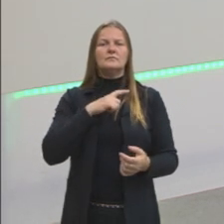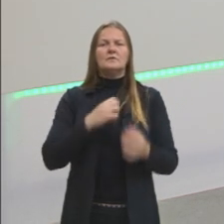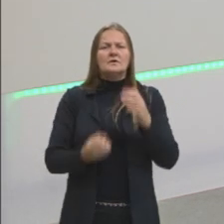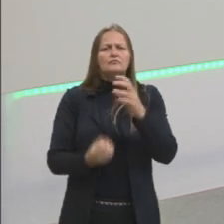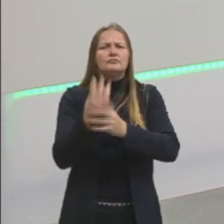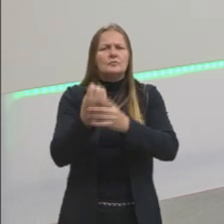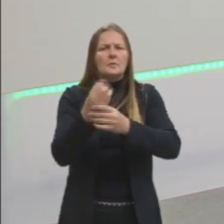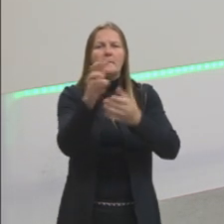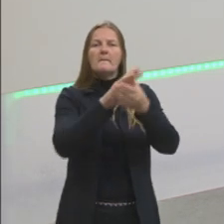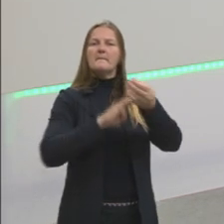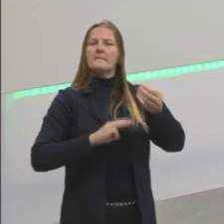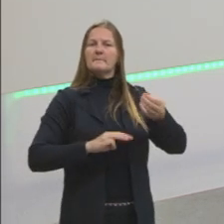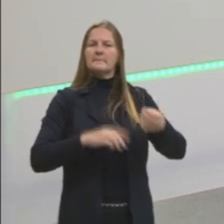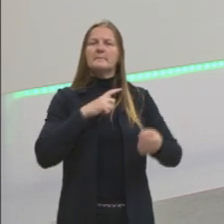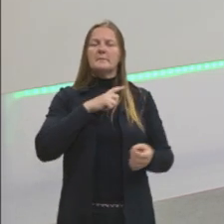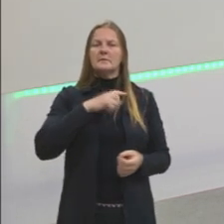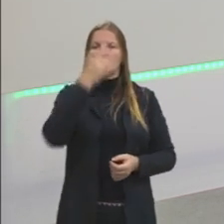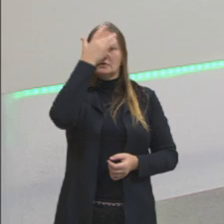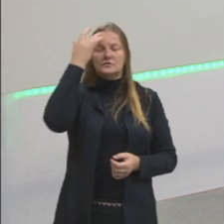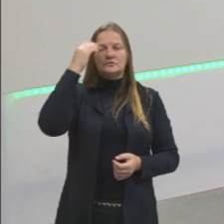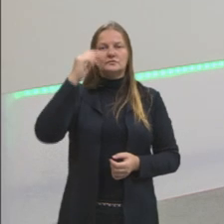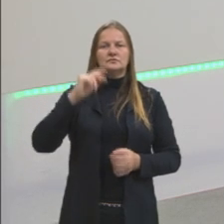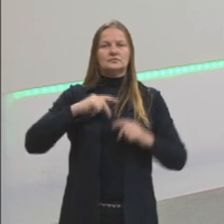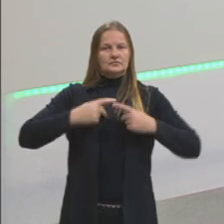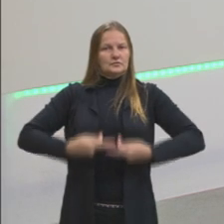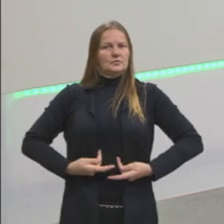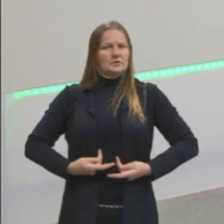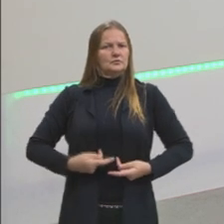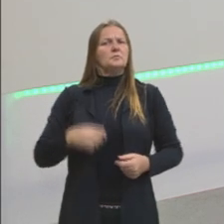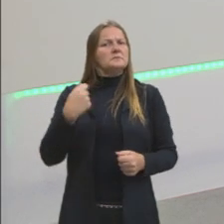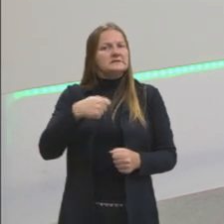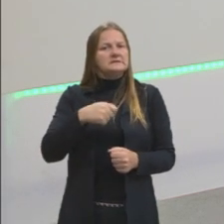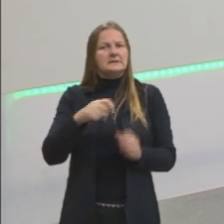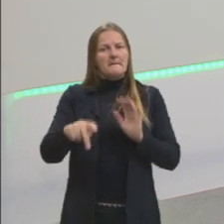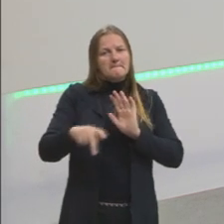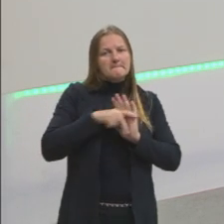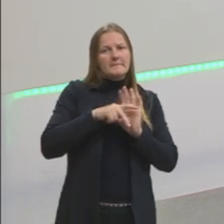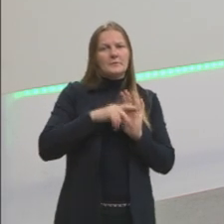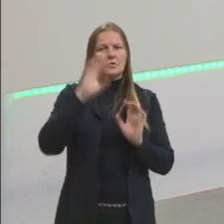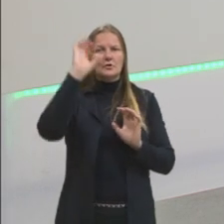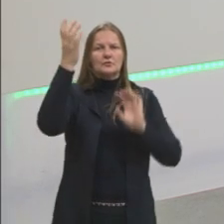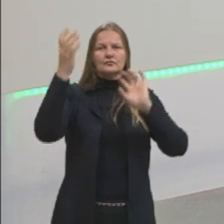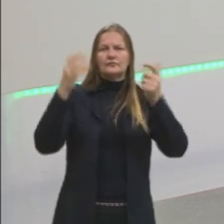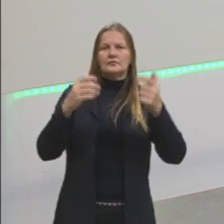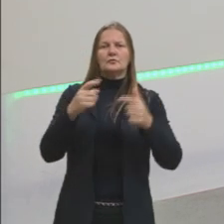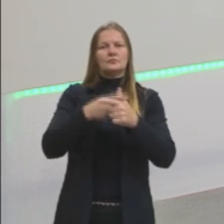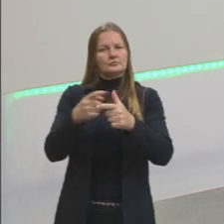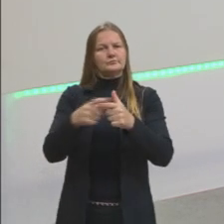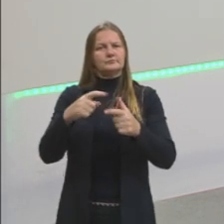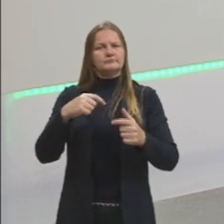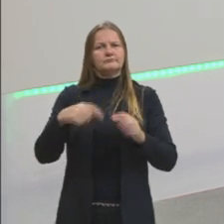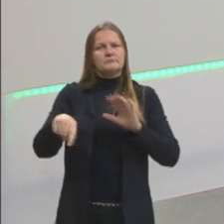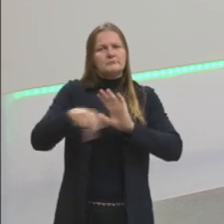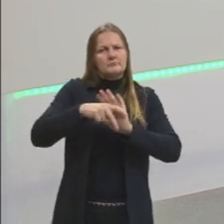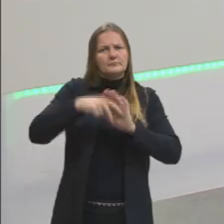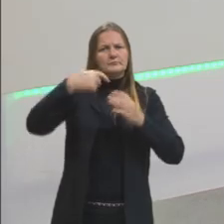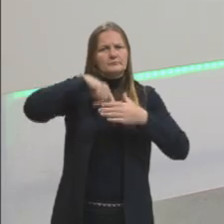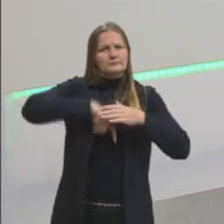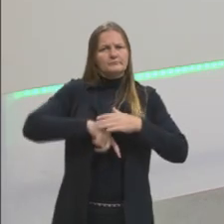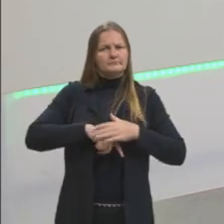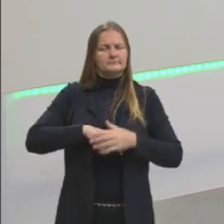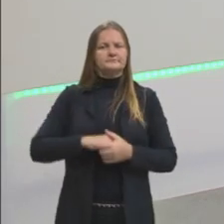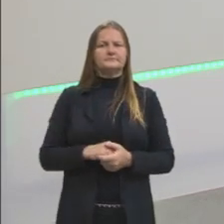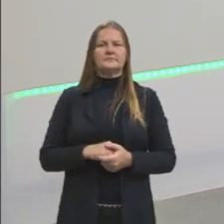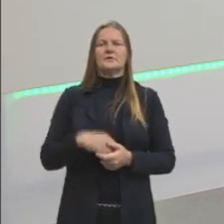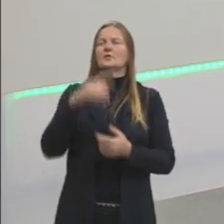um método para provar que o ser humano é possível de resolver os seus problemas e não mais esses problemas serem resolvidos